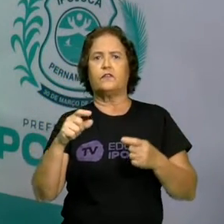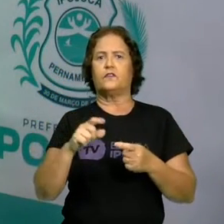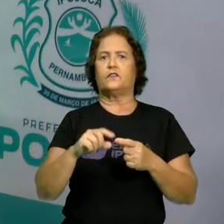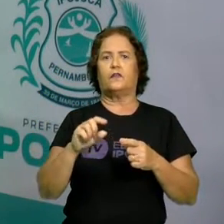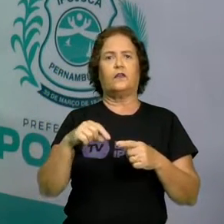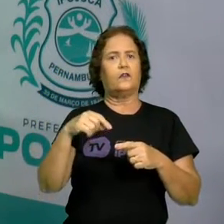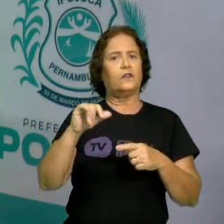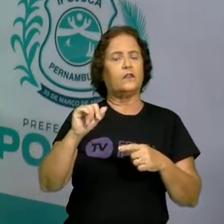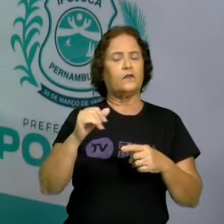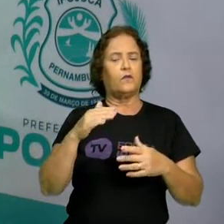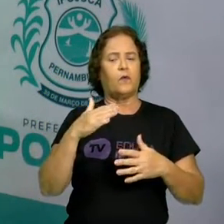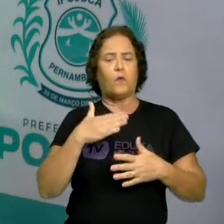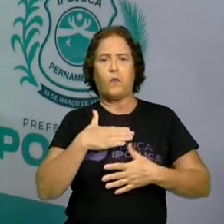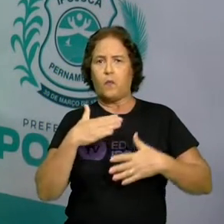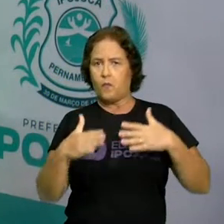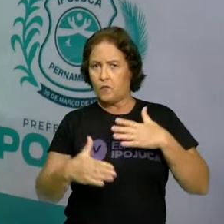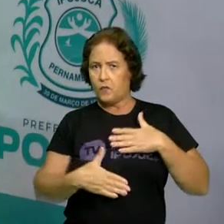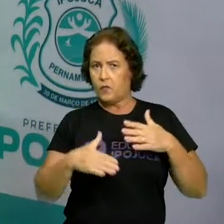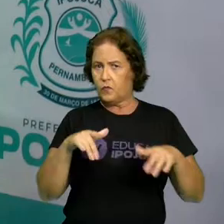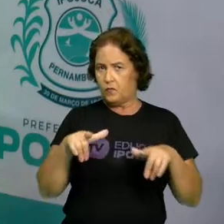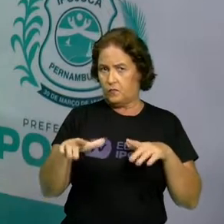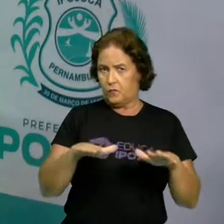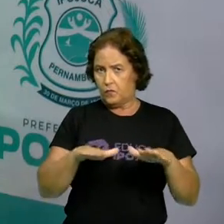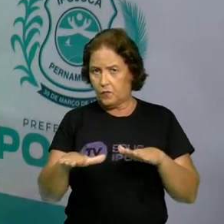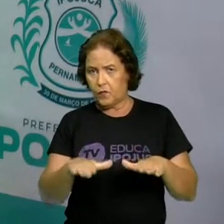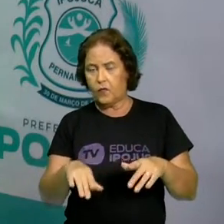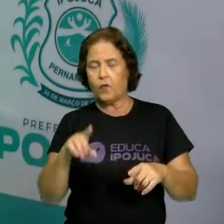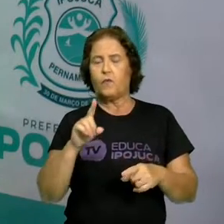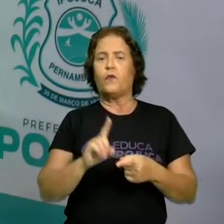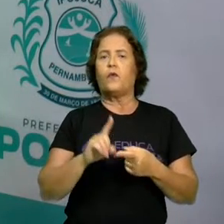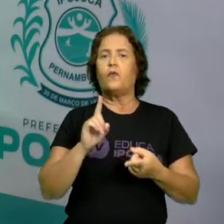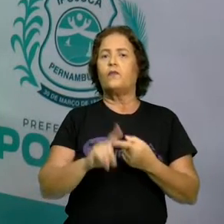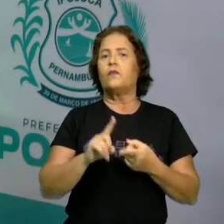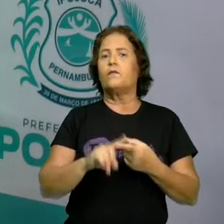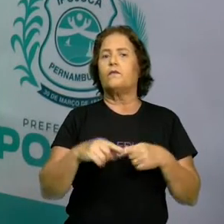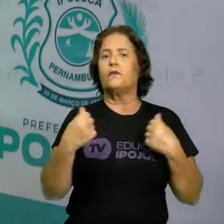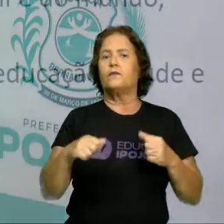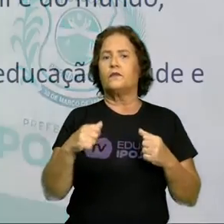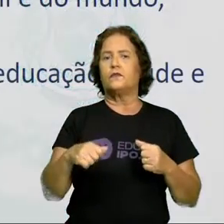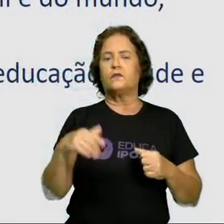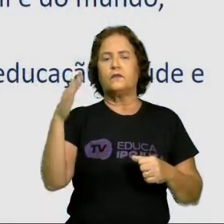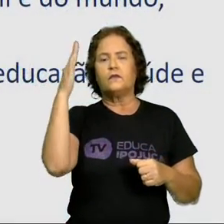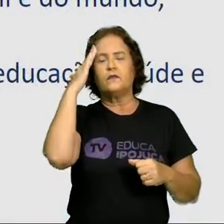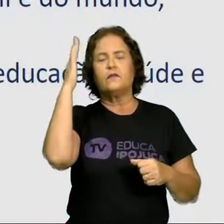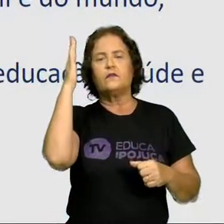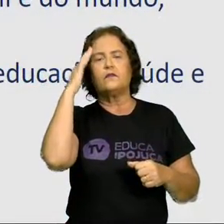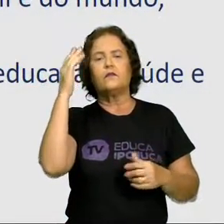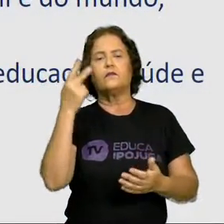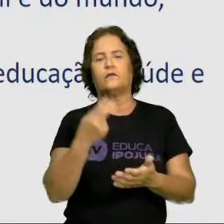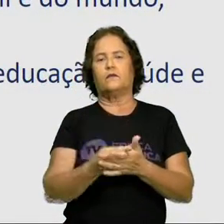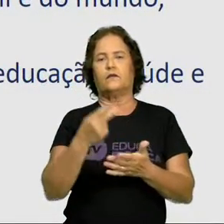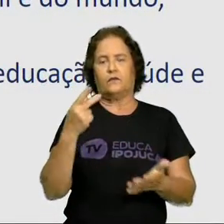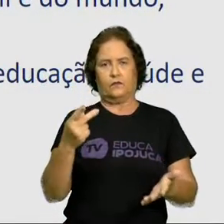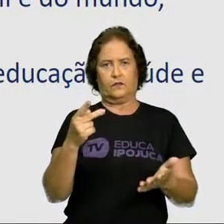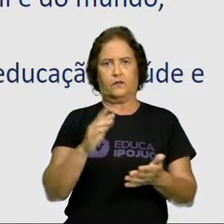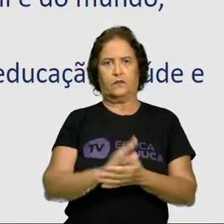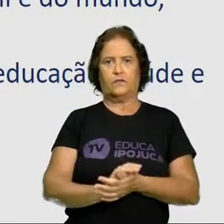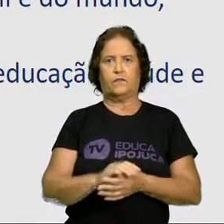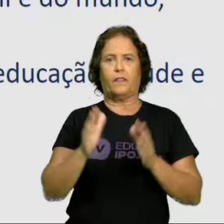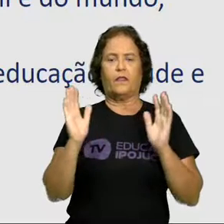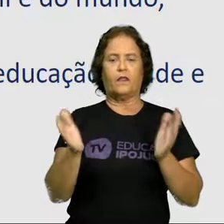ser entendida. O como ela deve acontecer. Então, vamos entrar aqui nessa ideia. Hoje, iremos